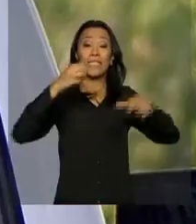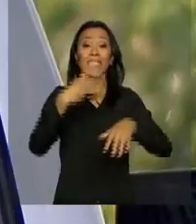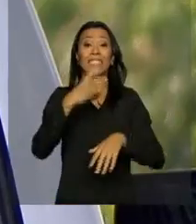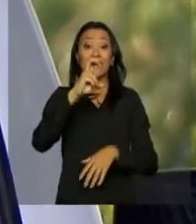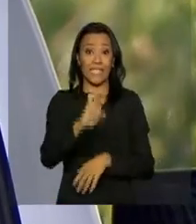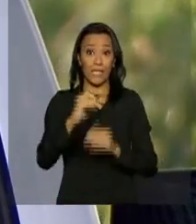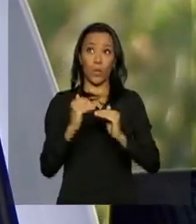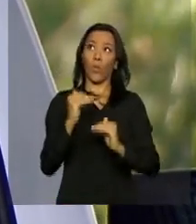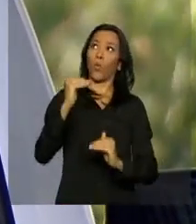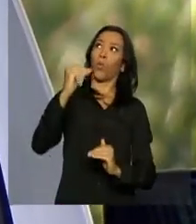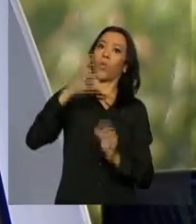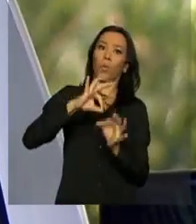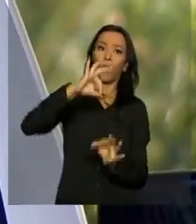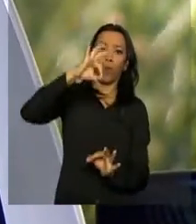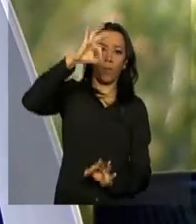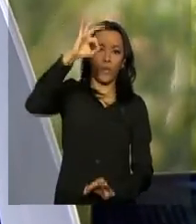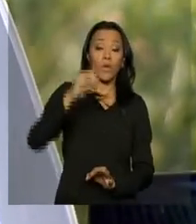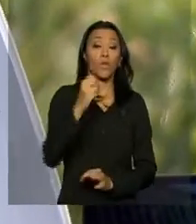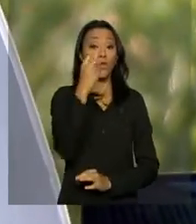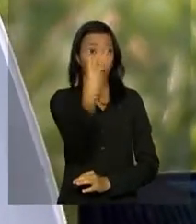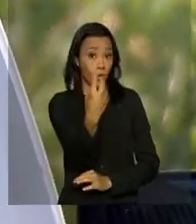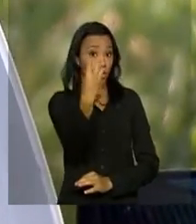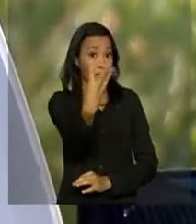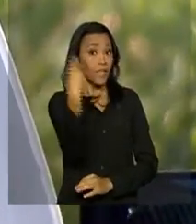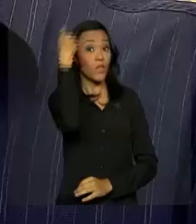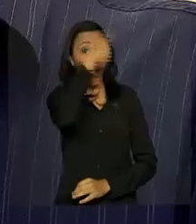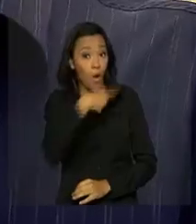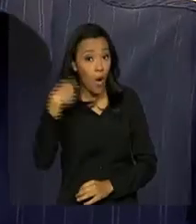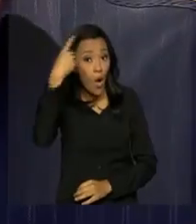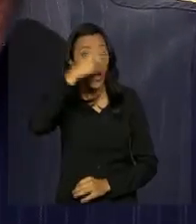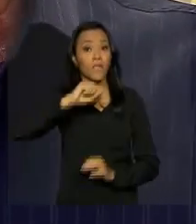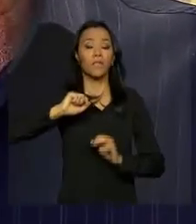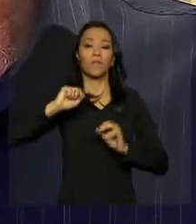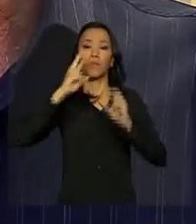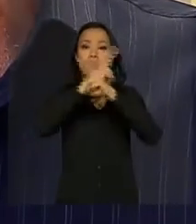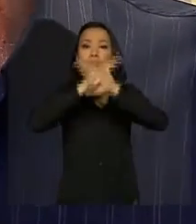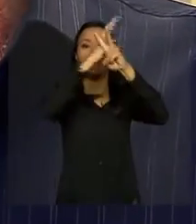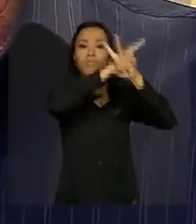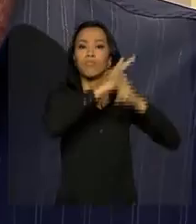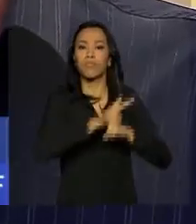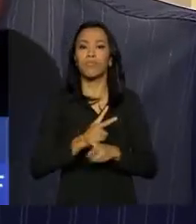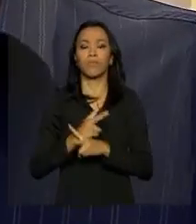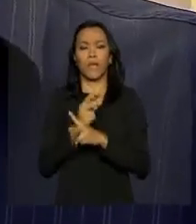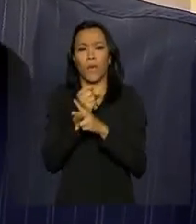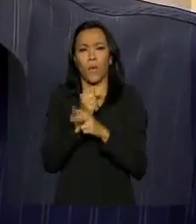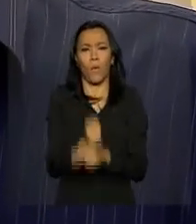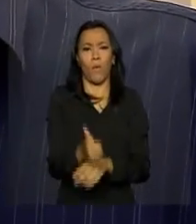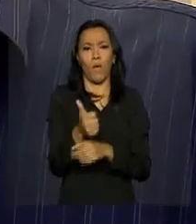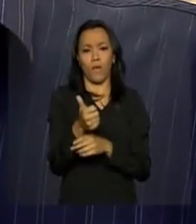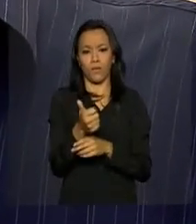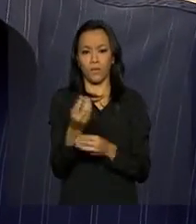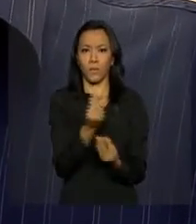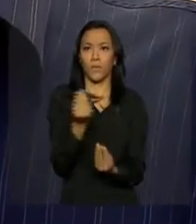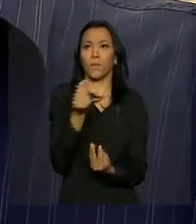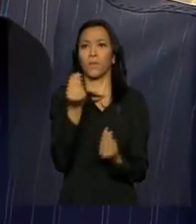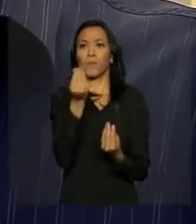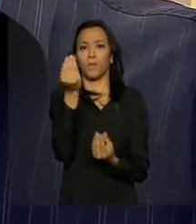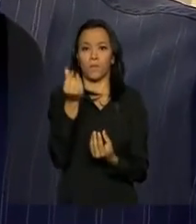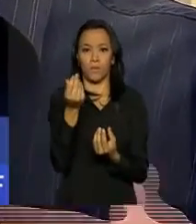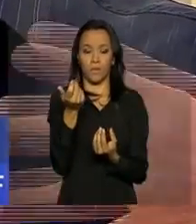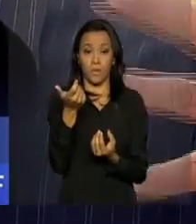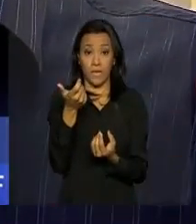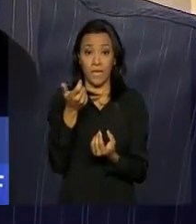e durar de duas a três horas na atmosfera. Ele sai numa forma de quase fumaça e